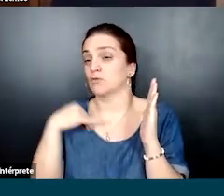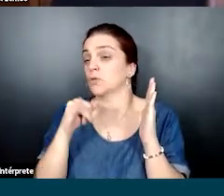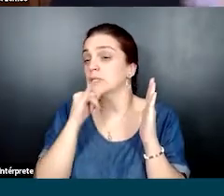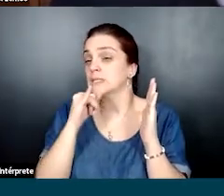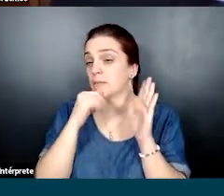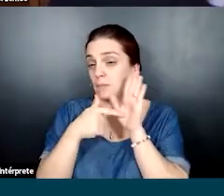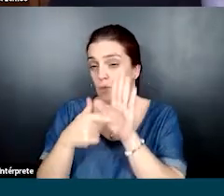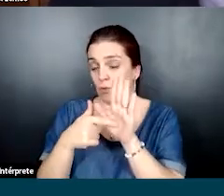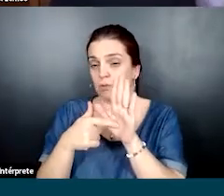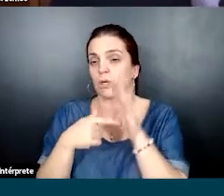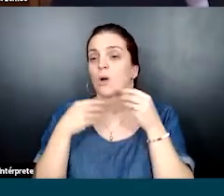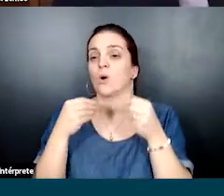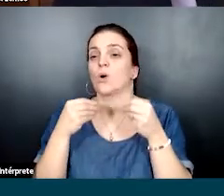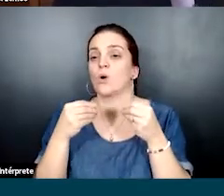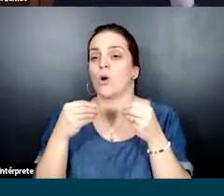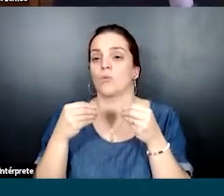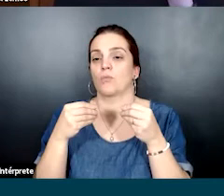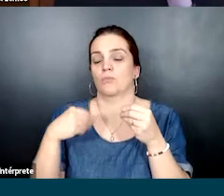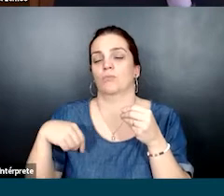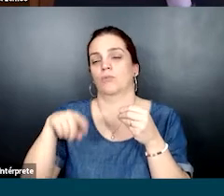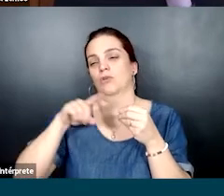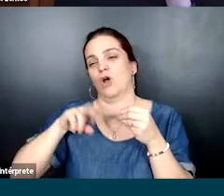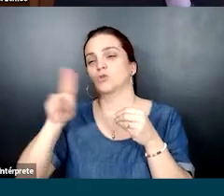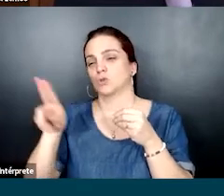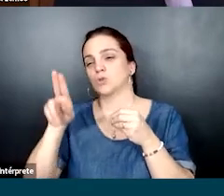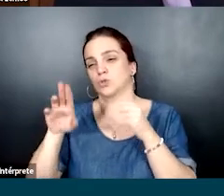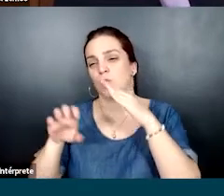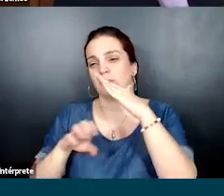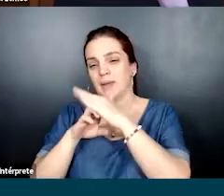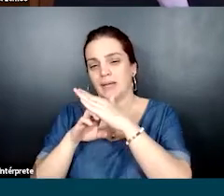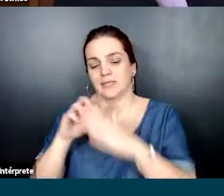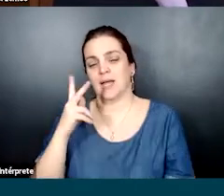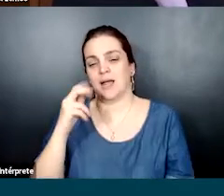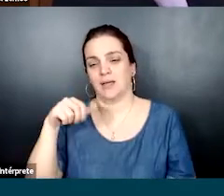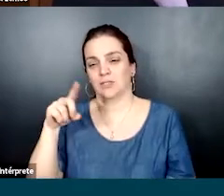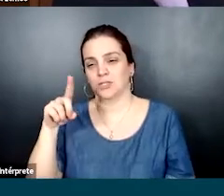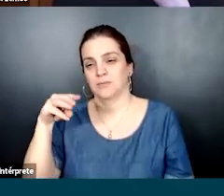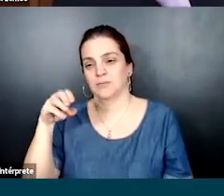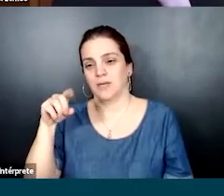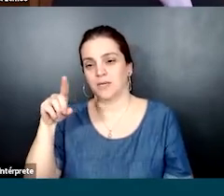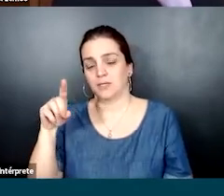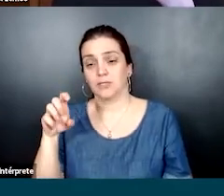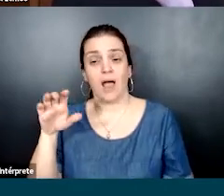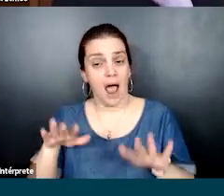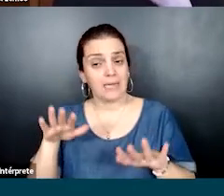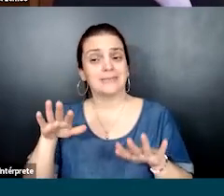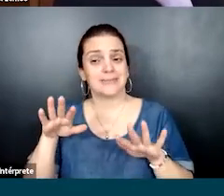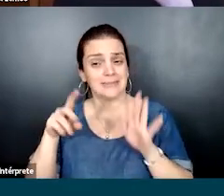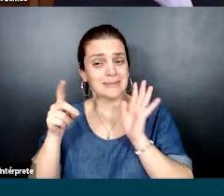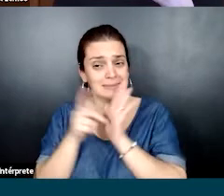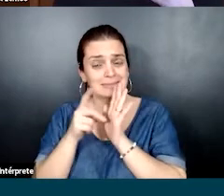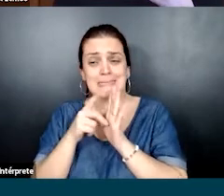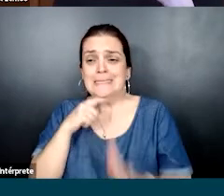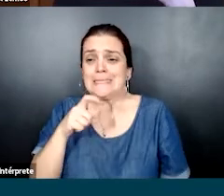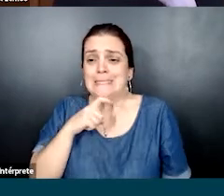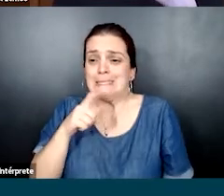para o aprendizado, eu vou trazer alguns exemplos aqui de como a gente colocou isso em prática na Handmade e como, às vezes, parte, inclusive,